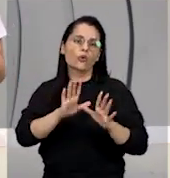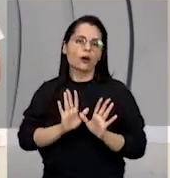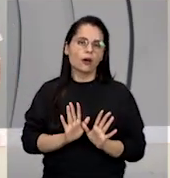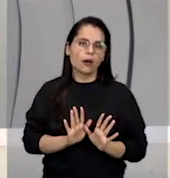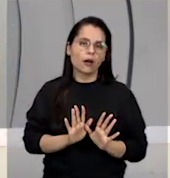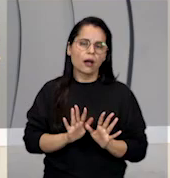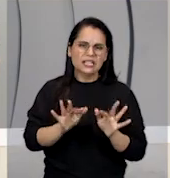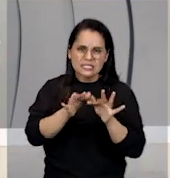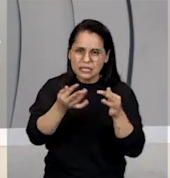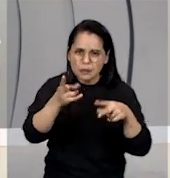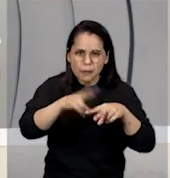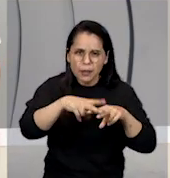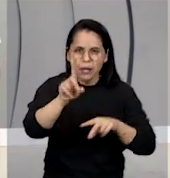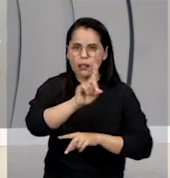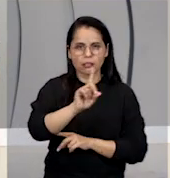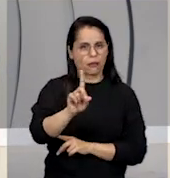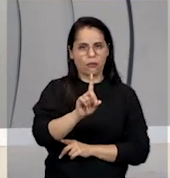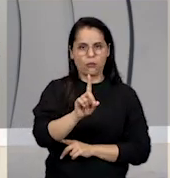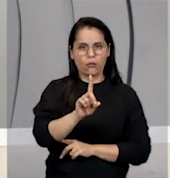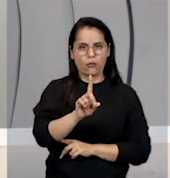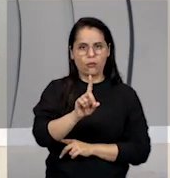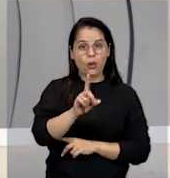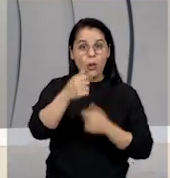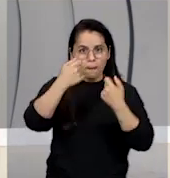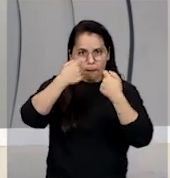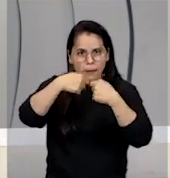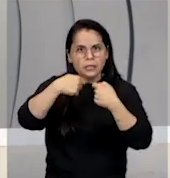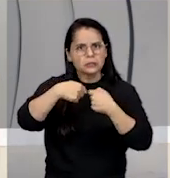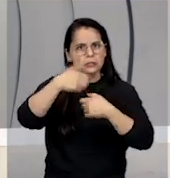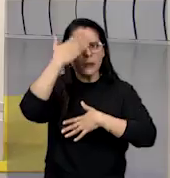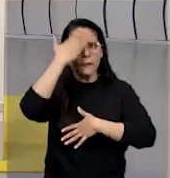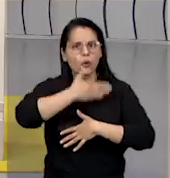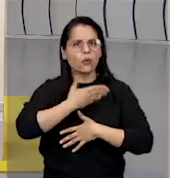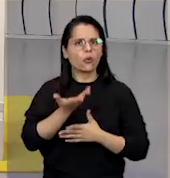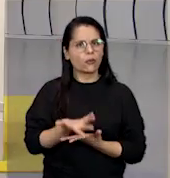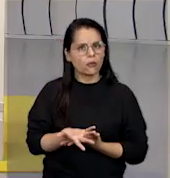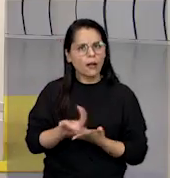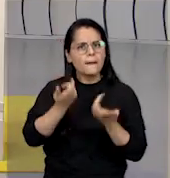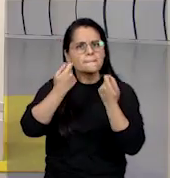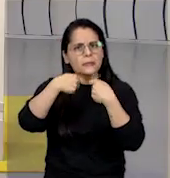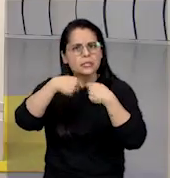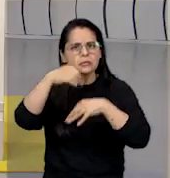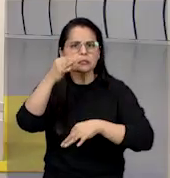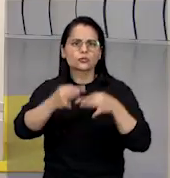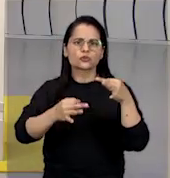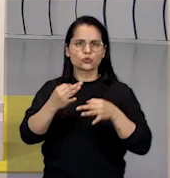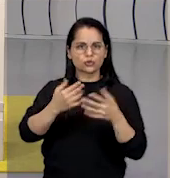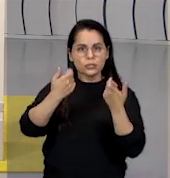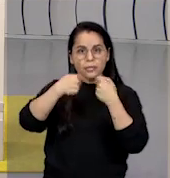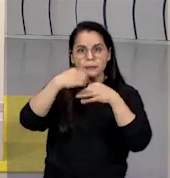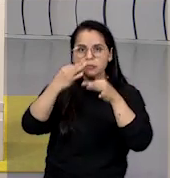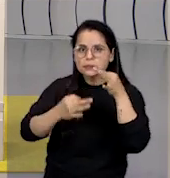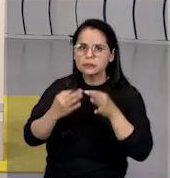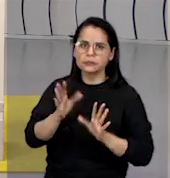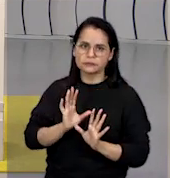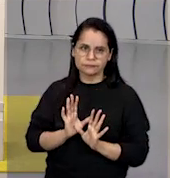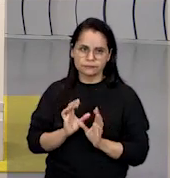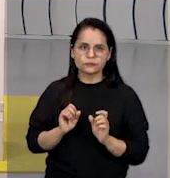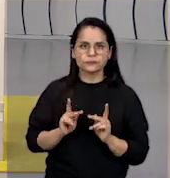simplesmente ser presos. Tem que ter um fundamento. Tem que ter justiça. Tem que ter um julgamento.